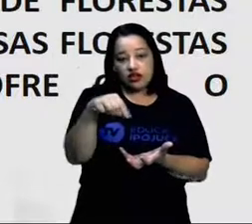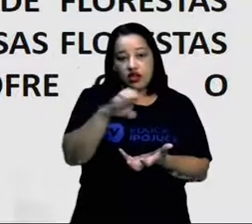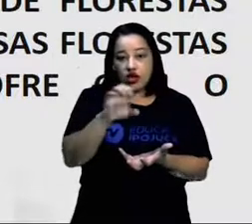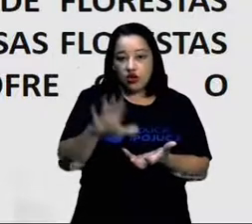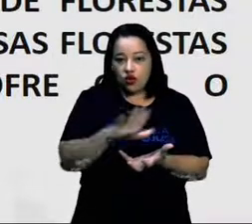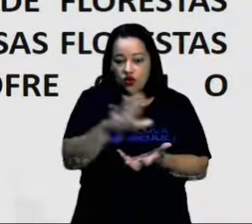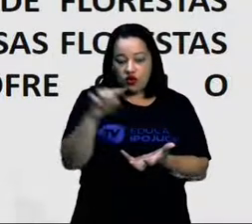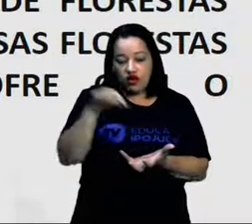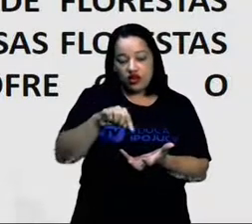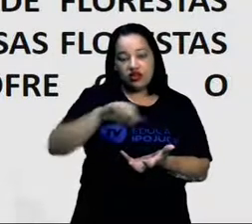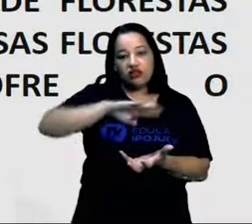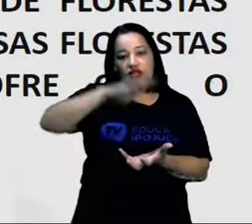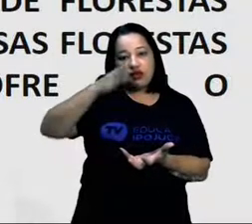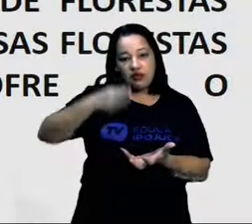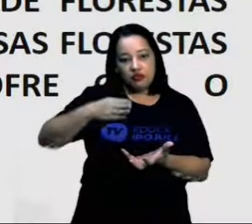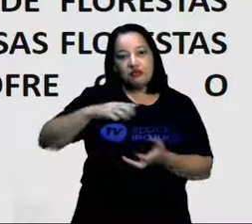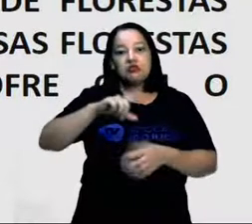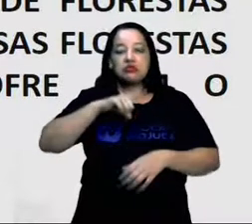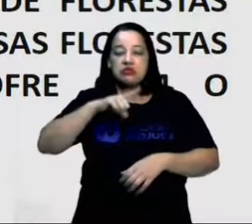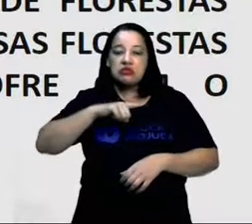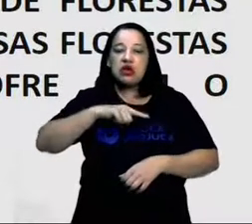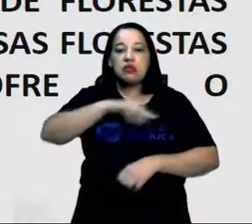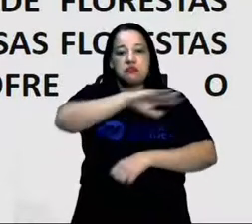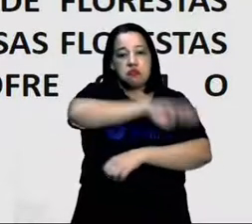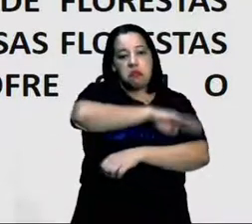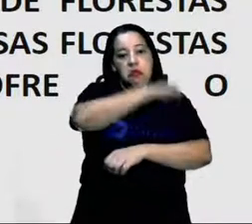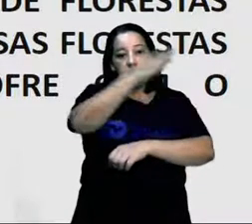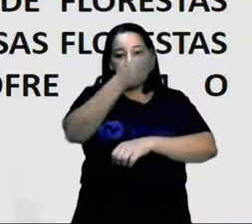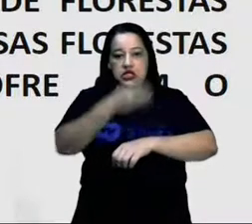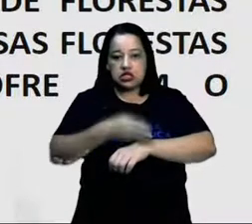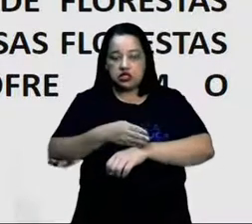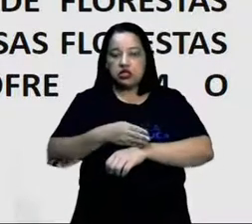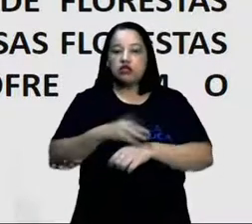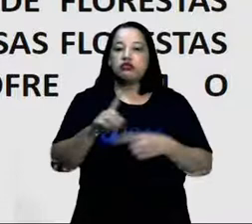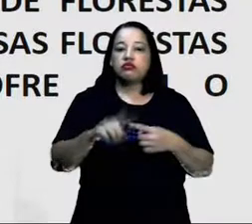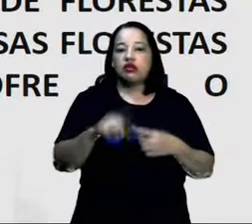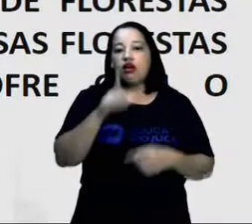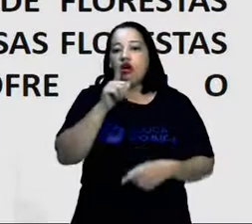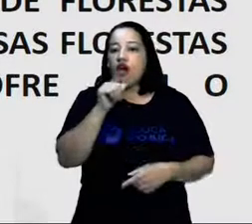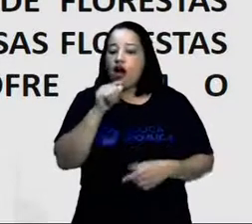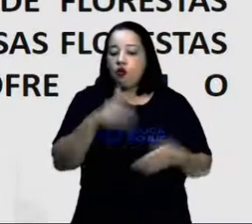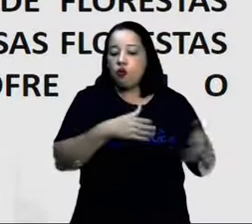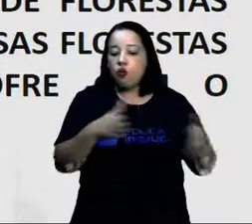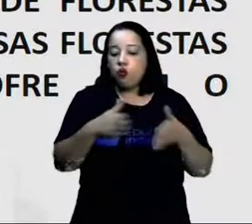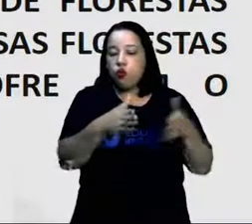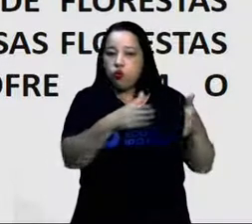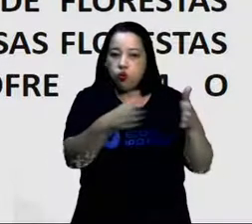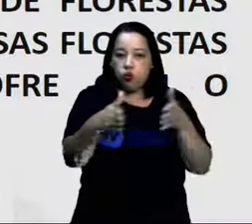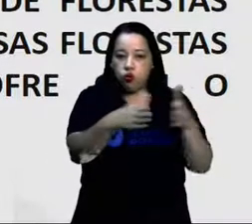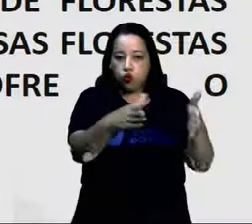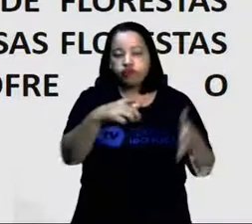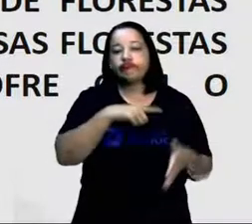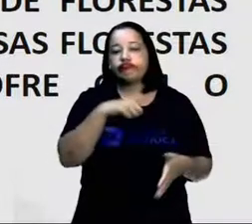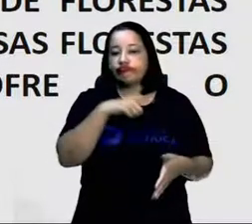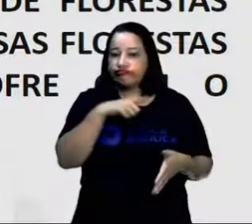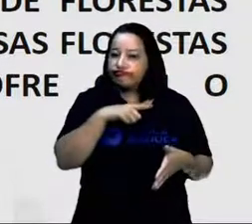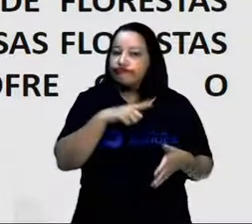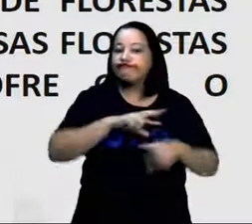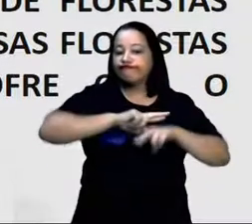planícies. A hidrografia é densa, com variados cursos d'água,